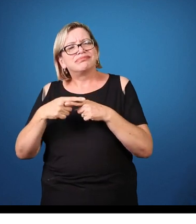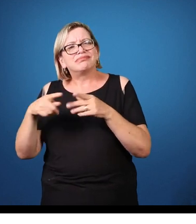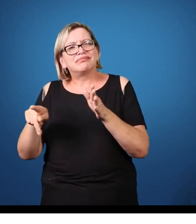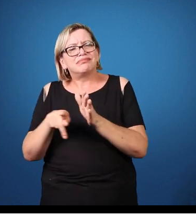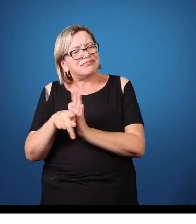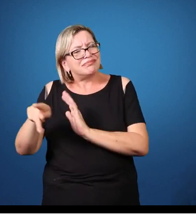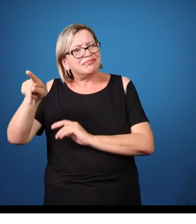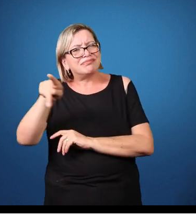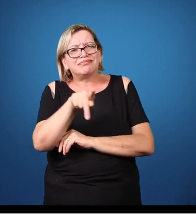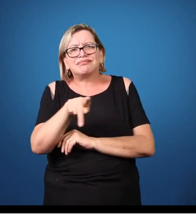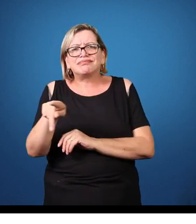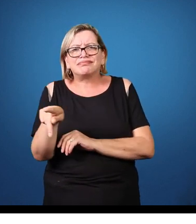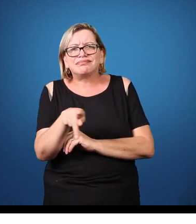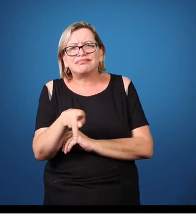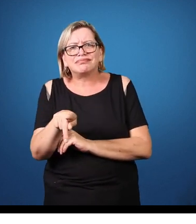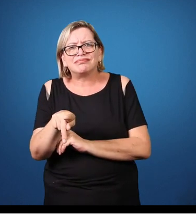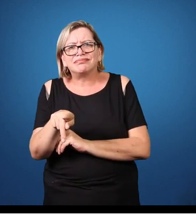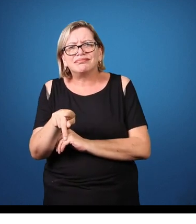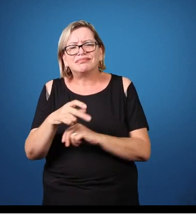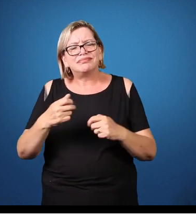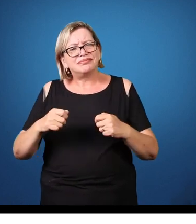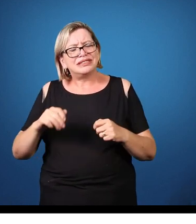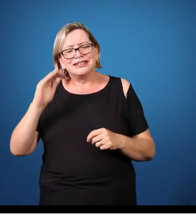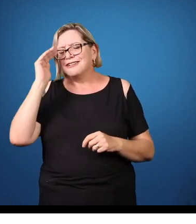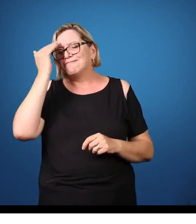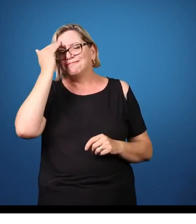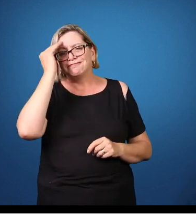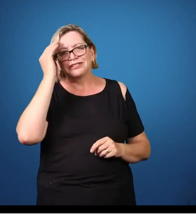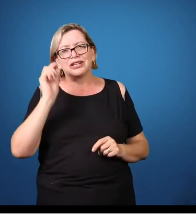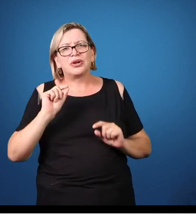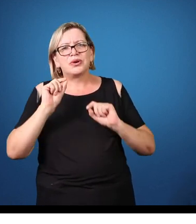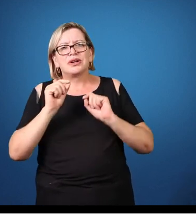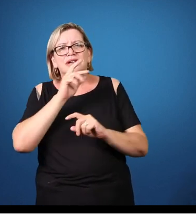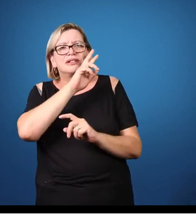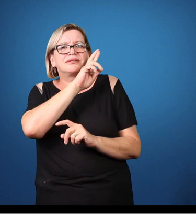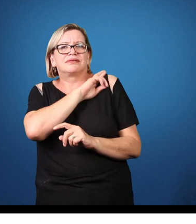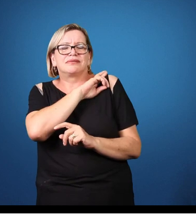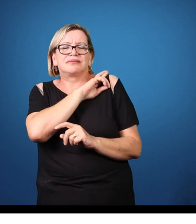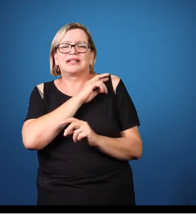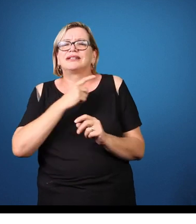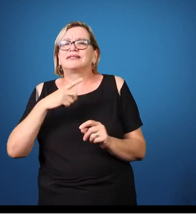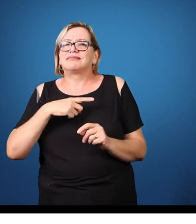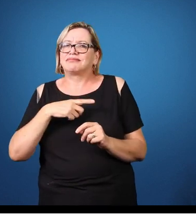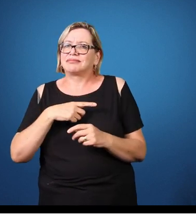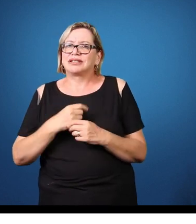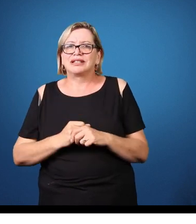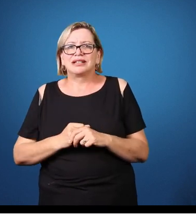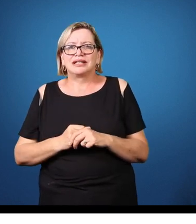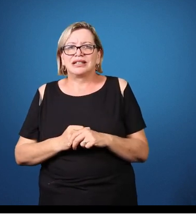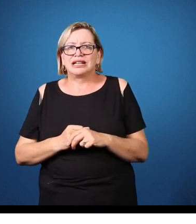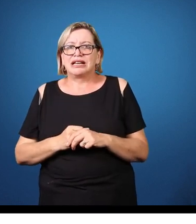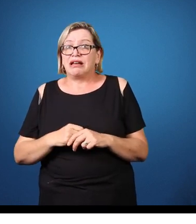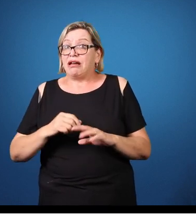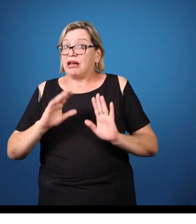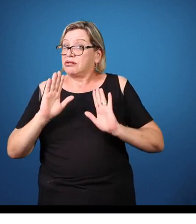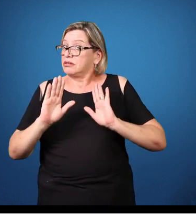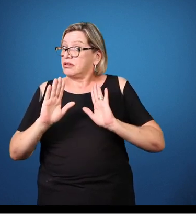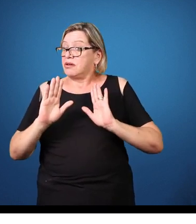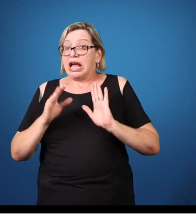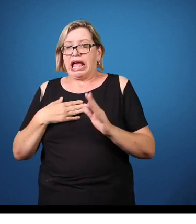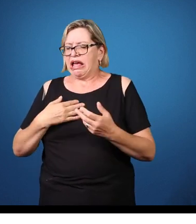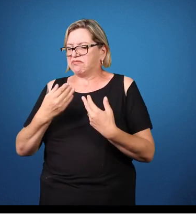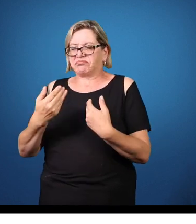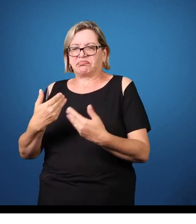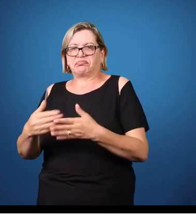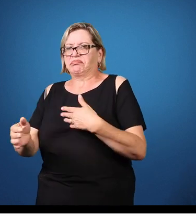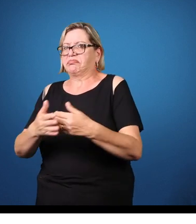dele não é essa, né? Isso não quer dizer que ele não tenha nada a ver com essa história. Olha, óbvio, talvez a função dele seja